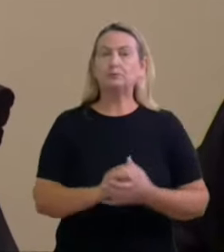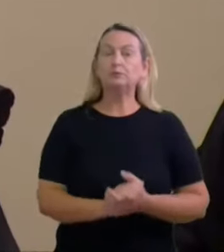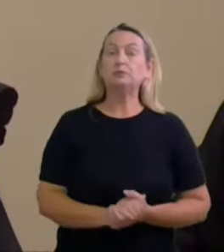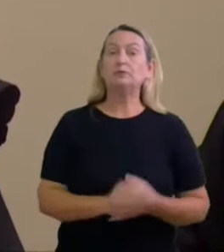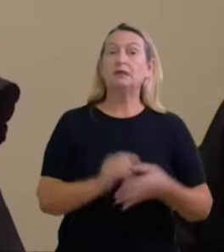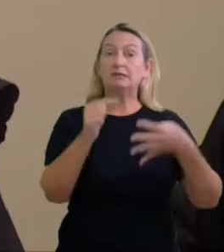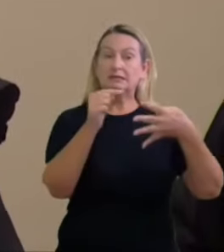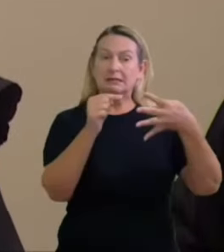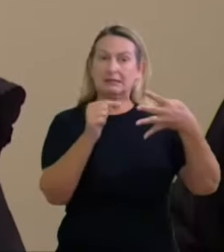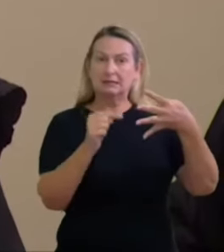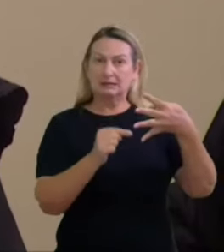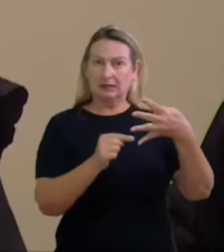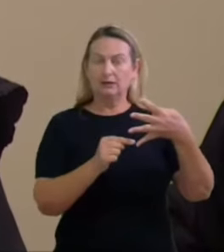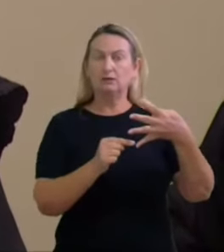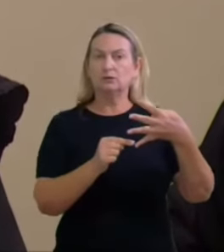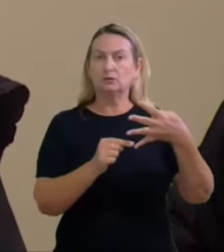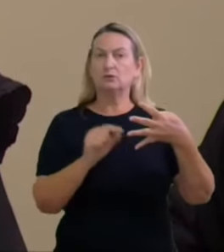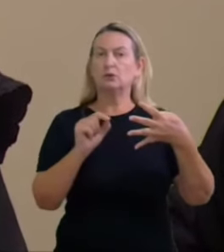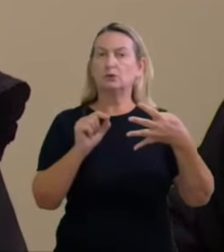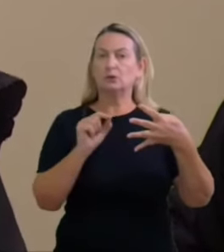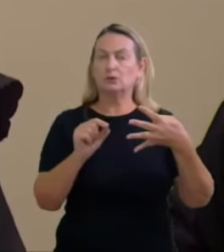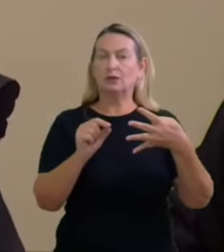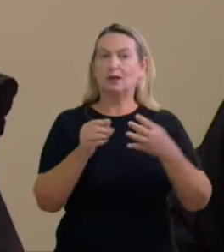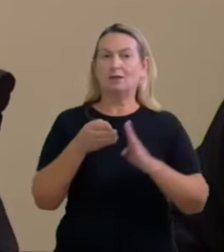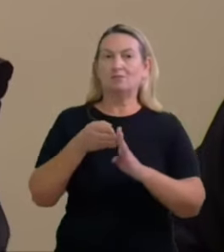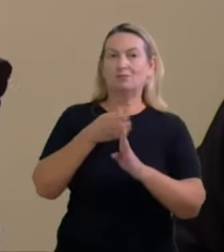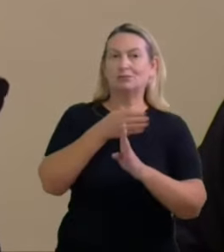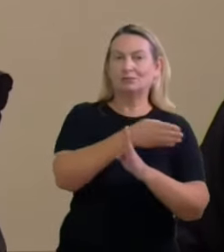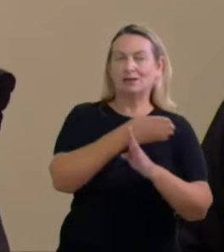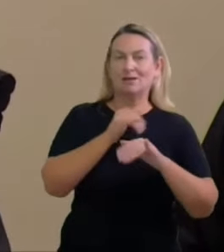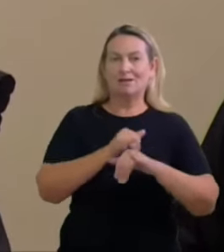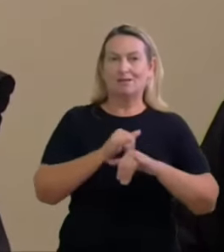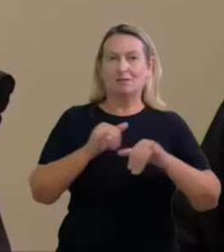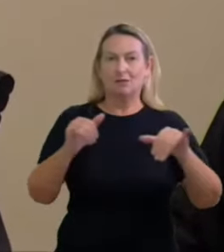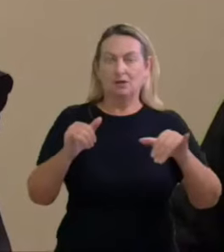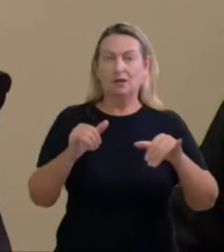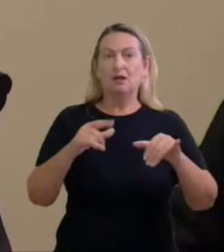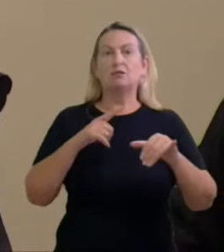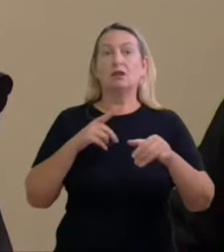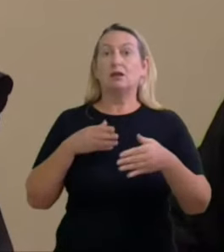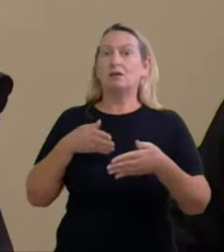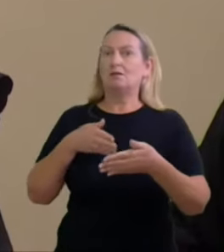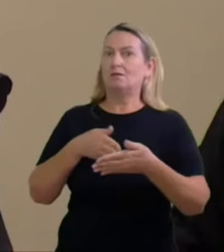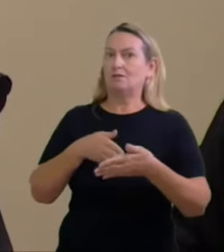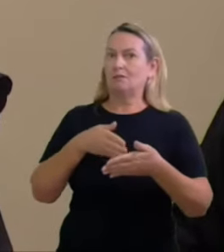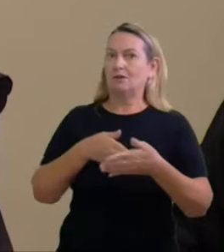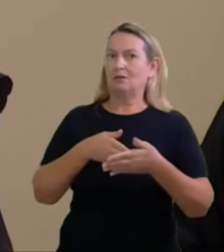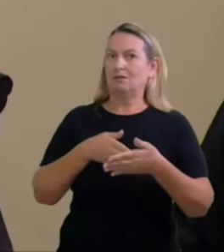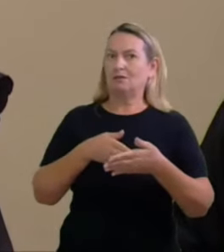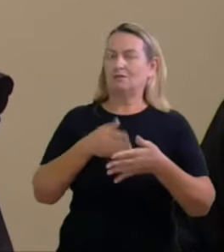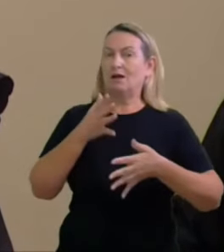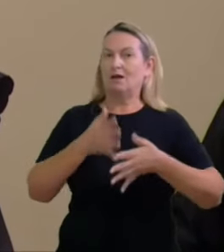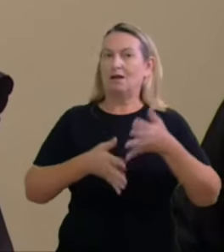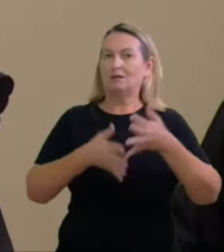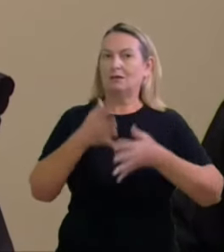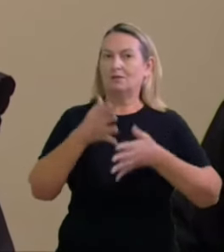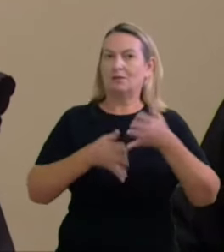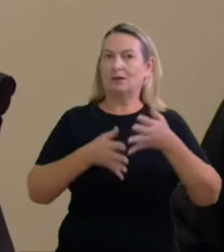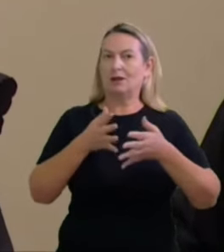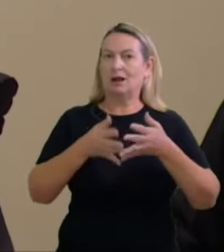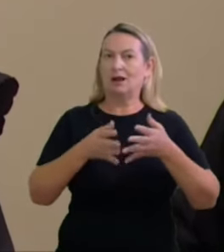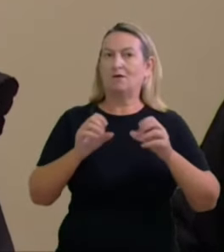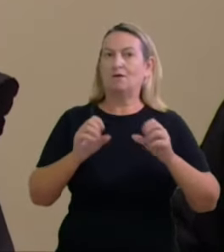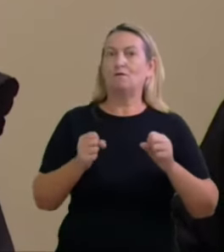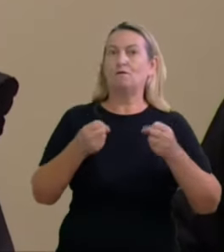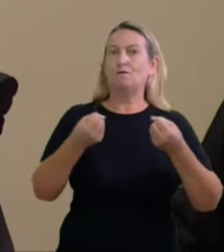para que os atos de pré-campanha não ultrapassem limites que interfiram na igualdade de forças do processo eleitoral devem